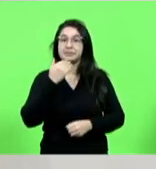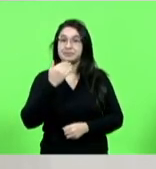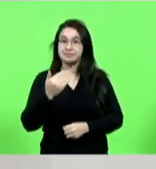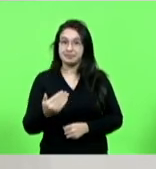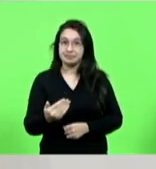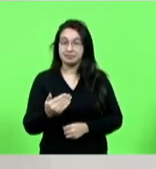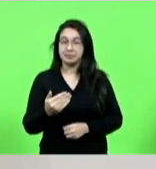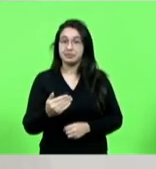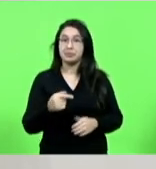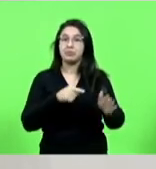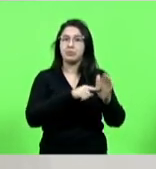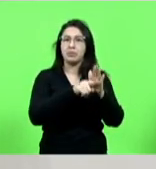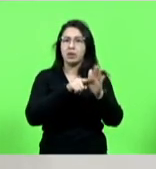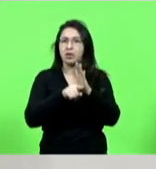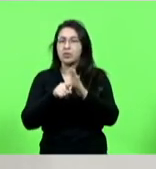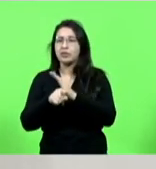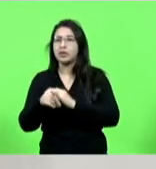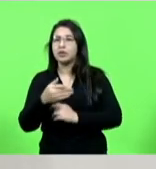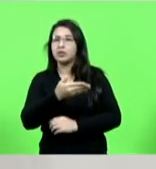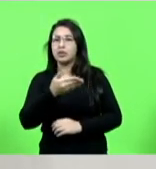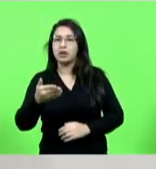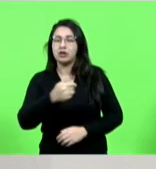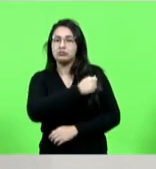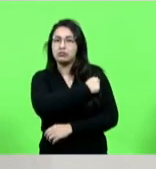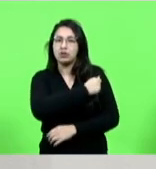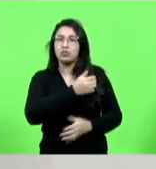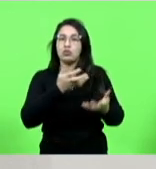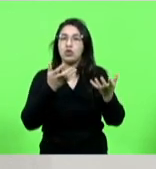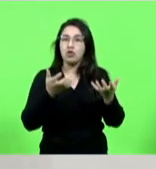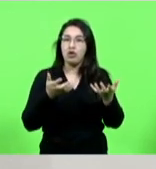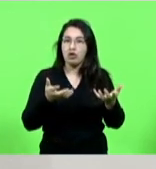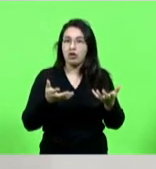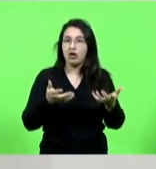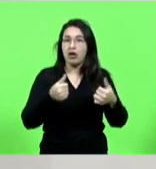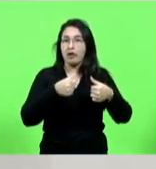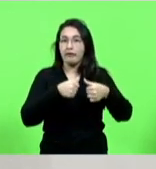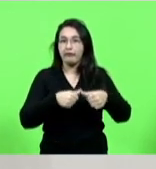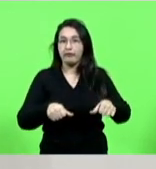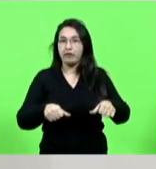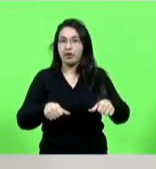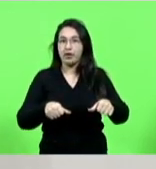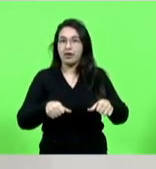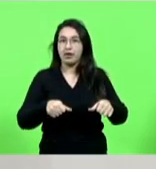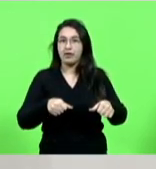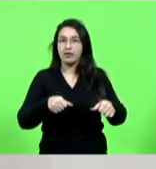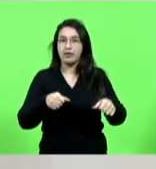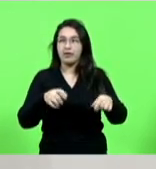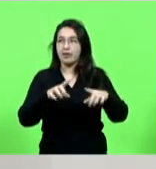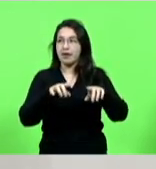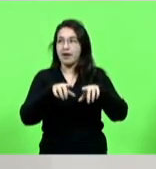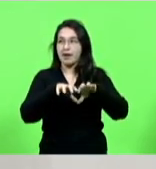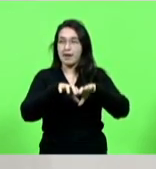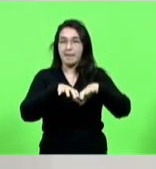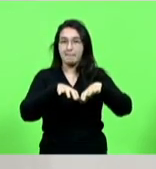perguntando para os estudantes vocês queriam manter a mesa de sinuca ou não, porque eu não queria fazer uma atitude